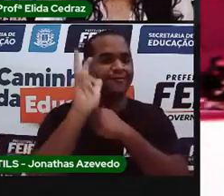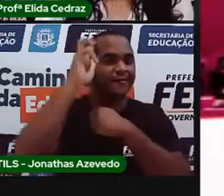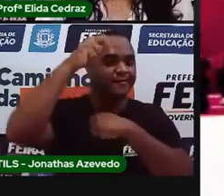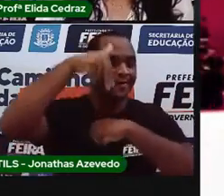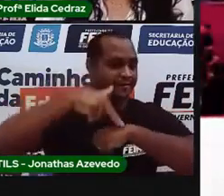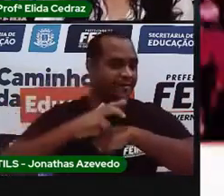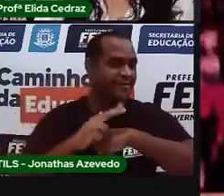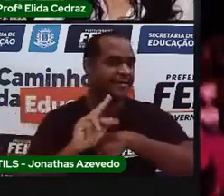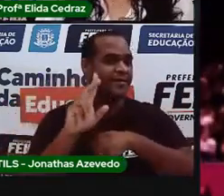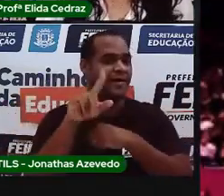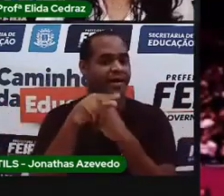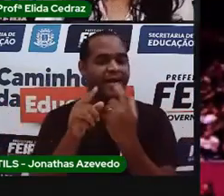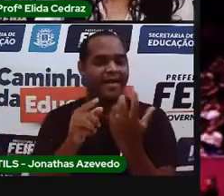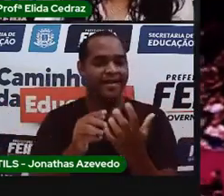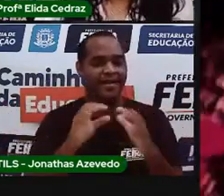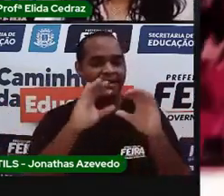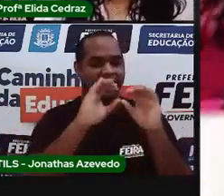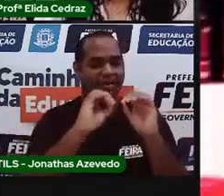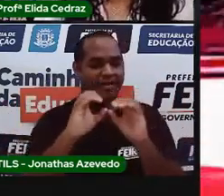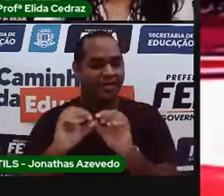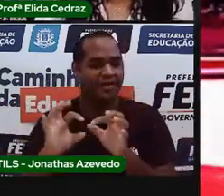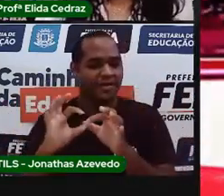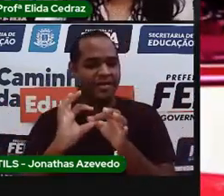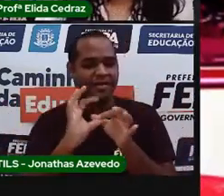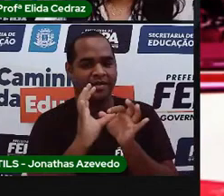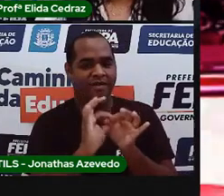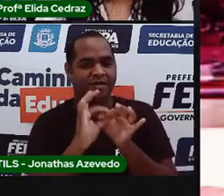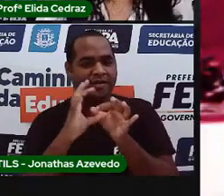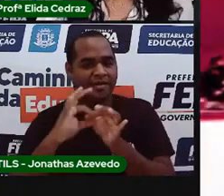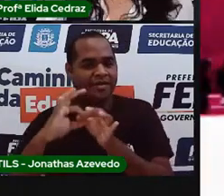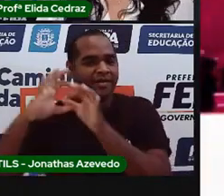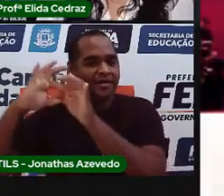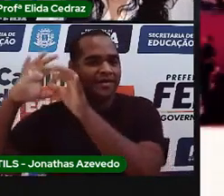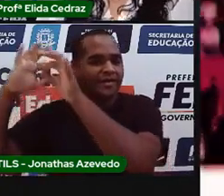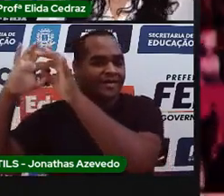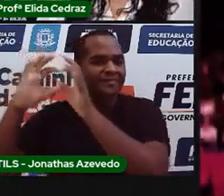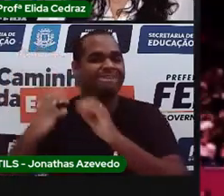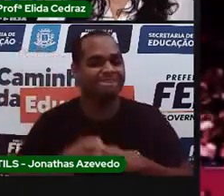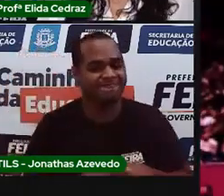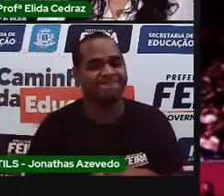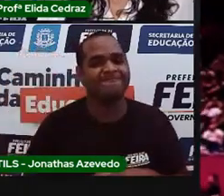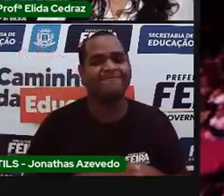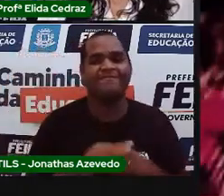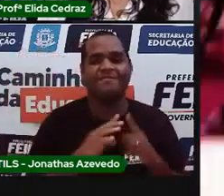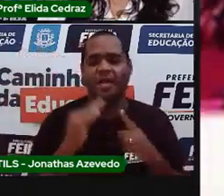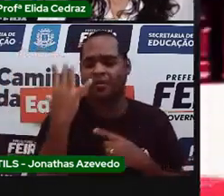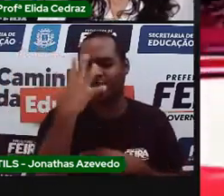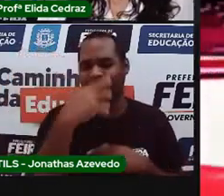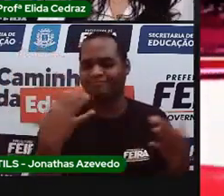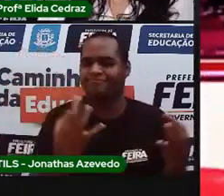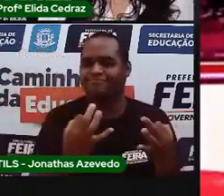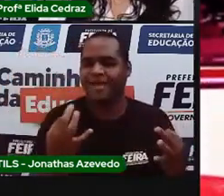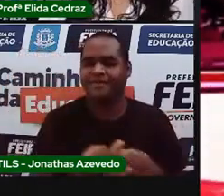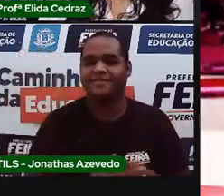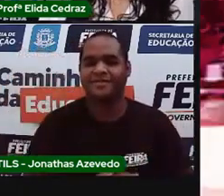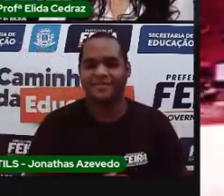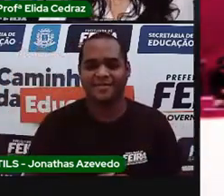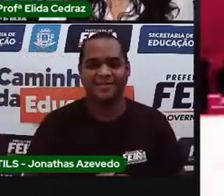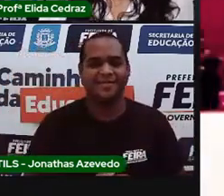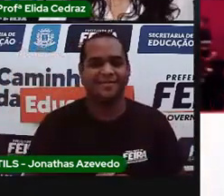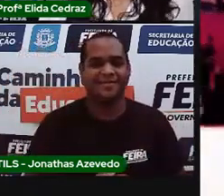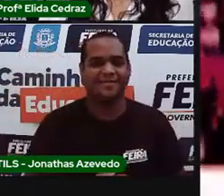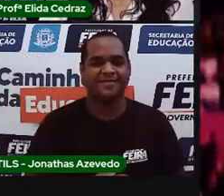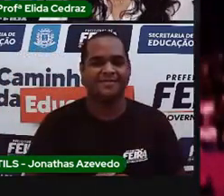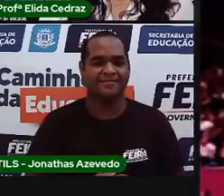olímpicas. Olha que os movimentos lindos. Perfeitas. Aí, a Pro não